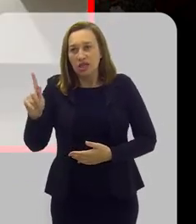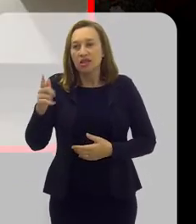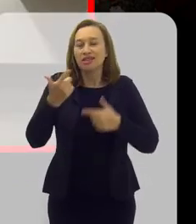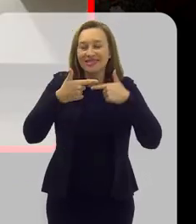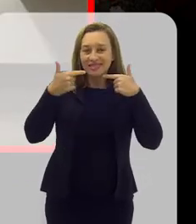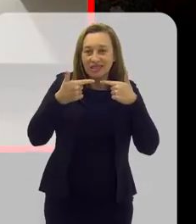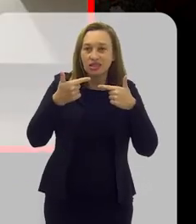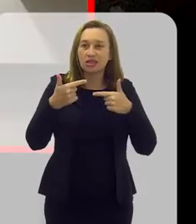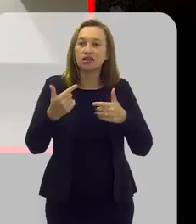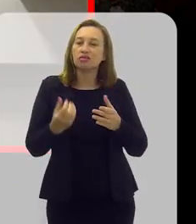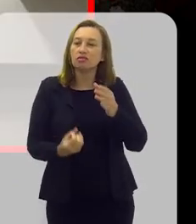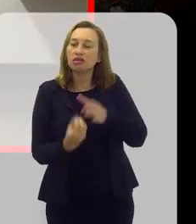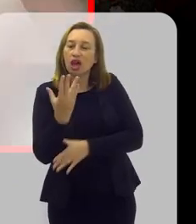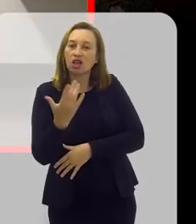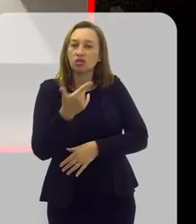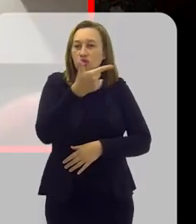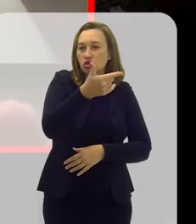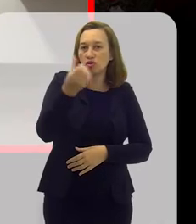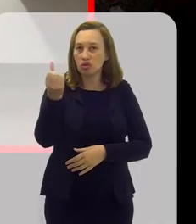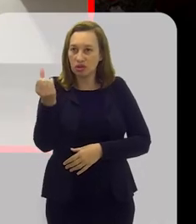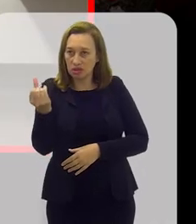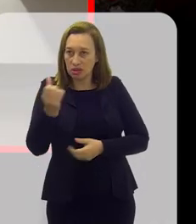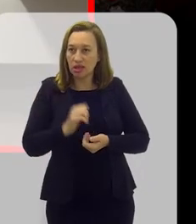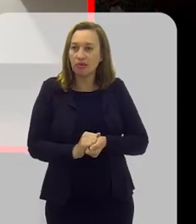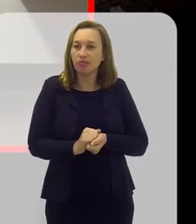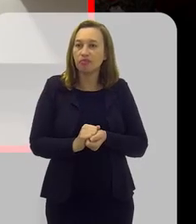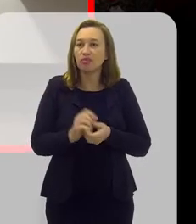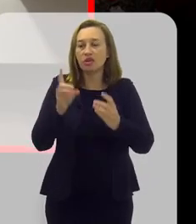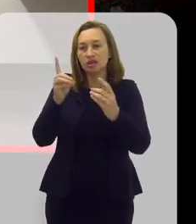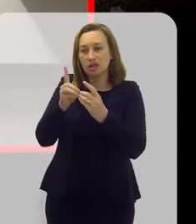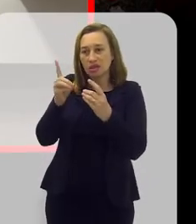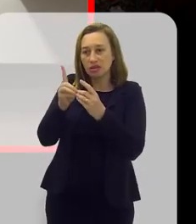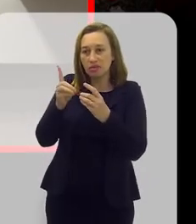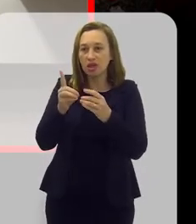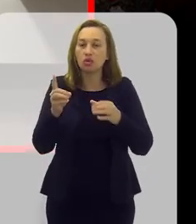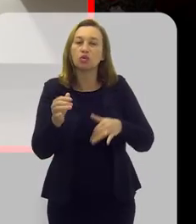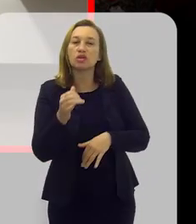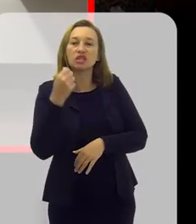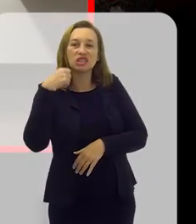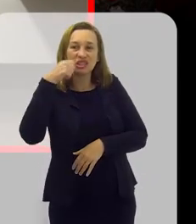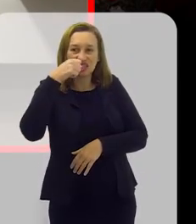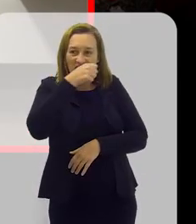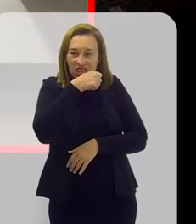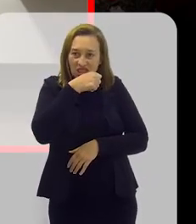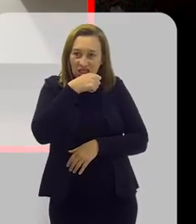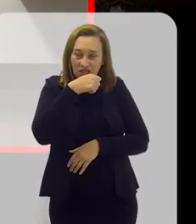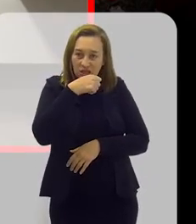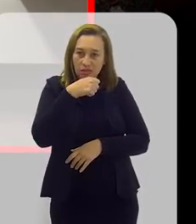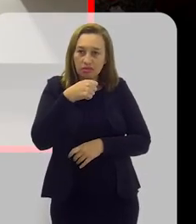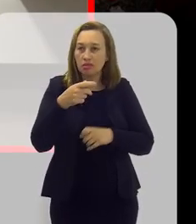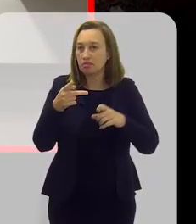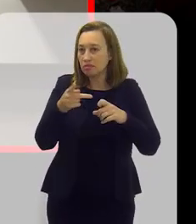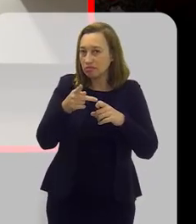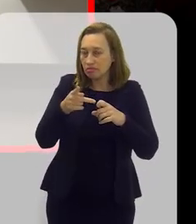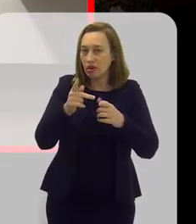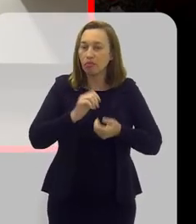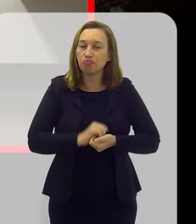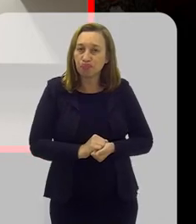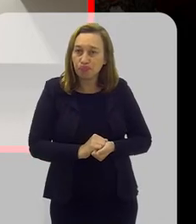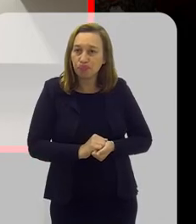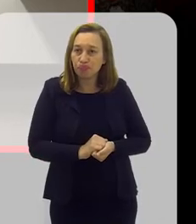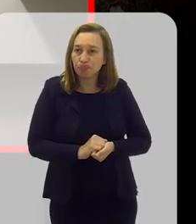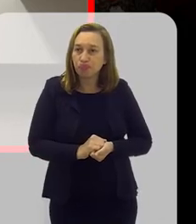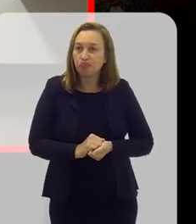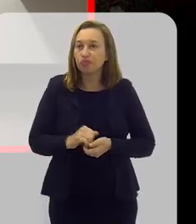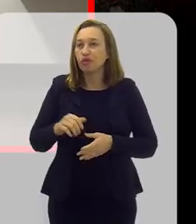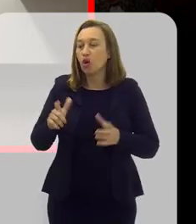a gente faz esse trabalho de levar atendimento médico e odontológico para comunidades em